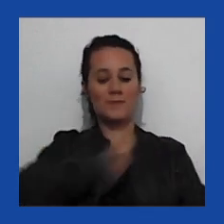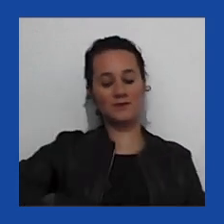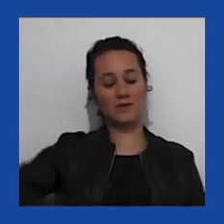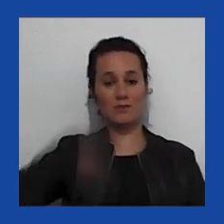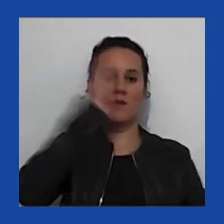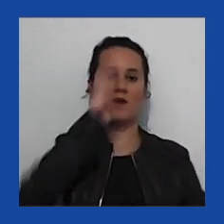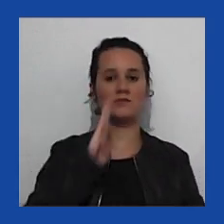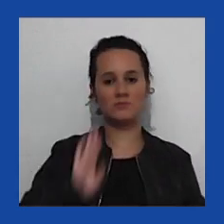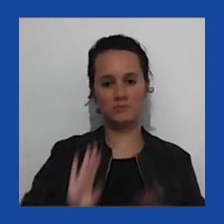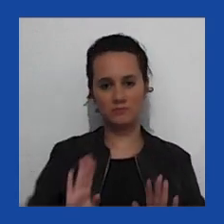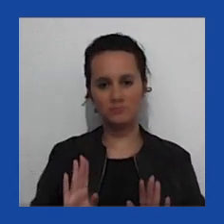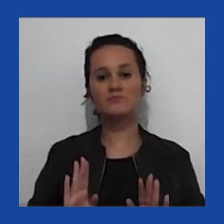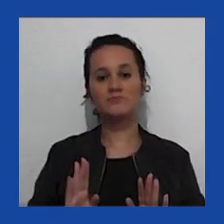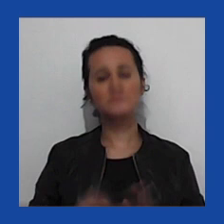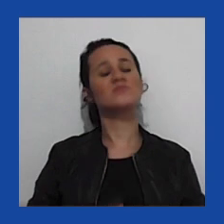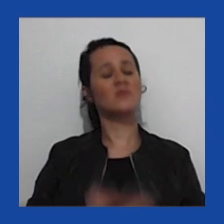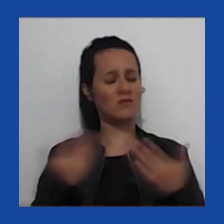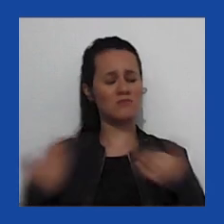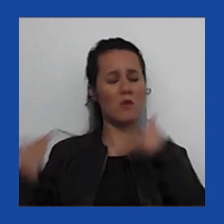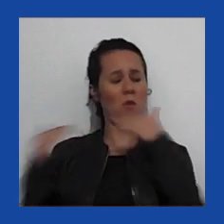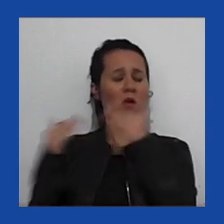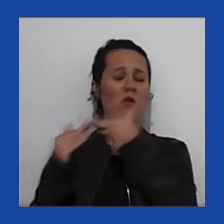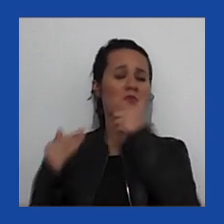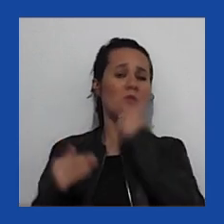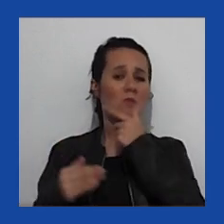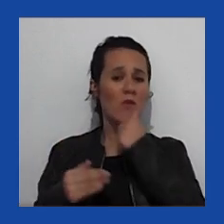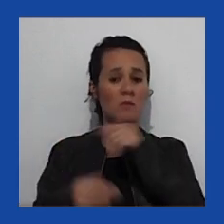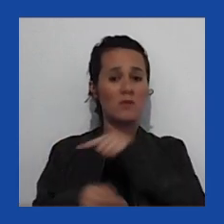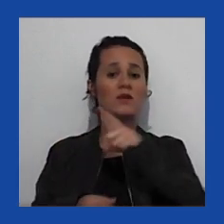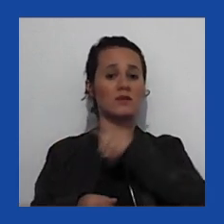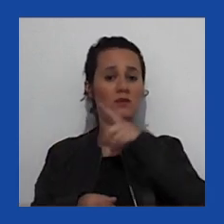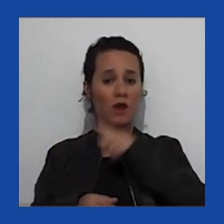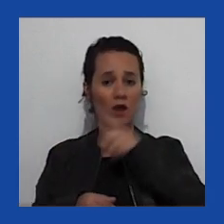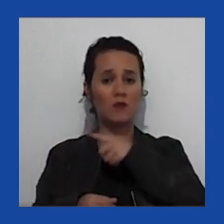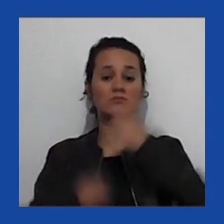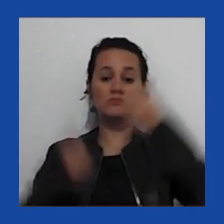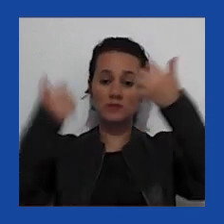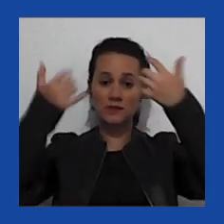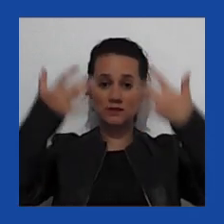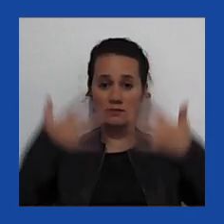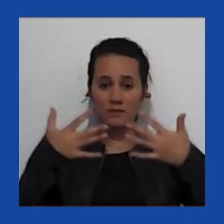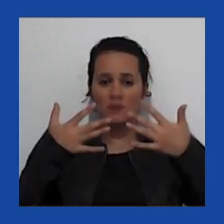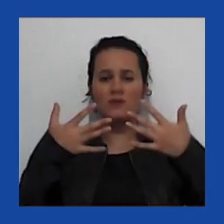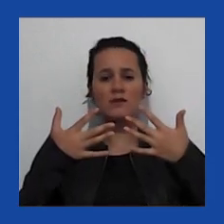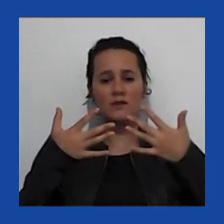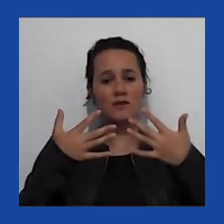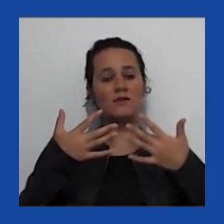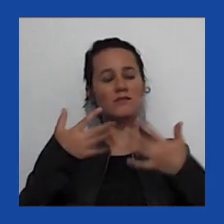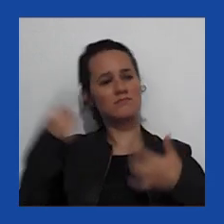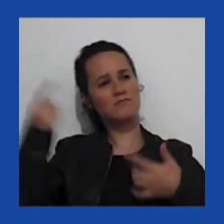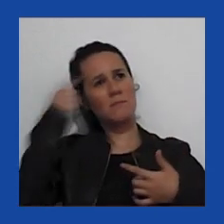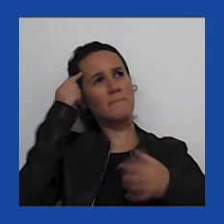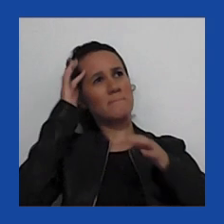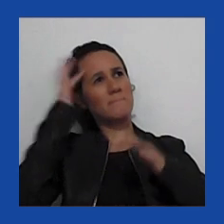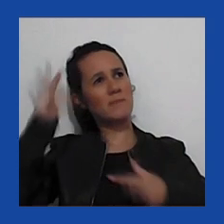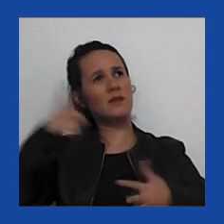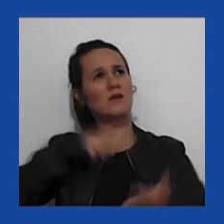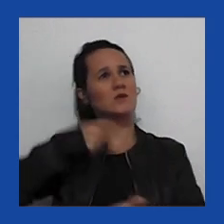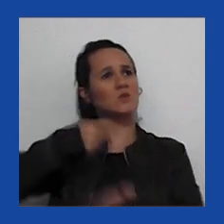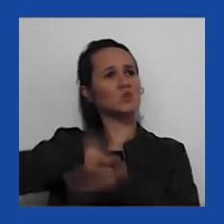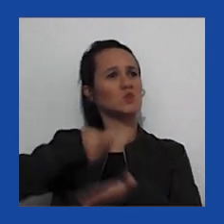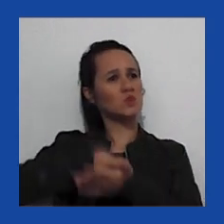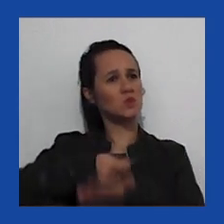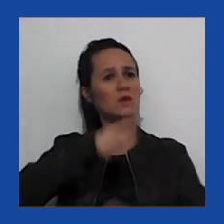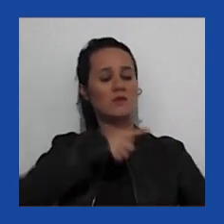E eu concordo com ele. Tem uma base ideológica, um núcleo duro, que tem